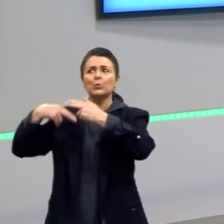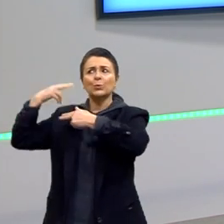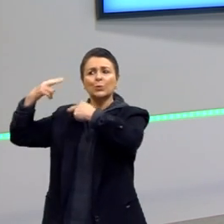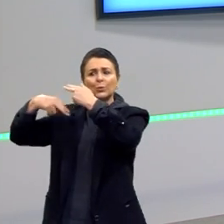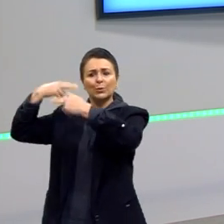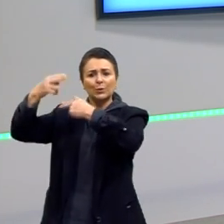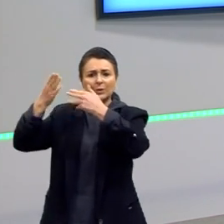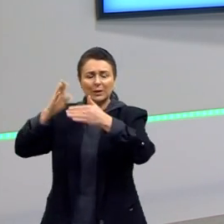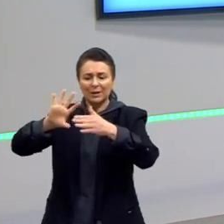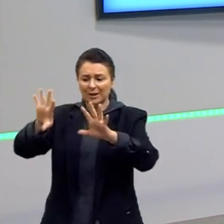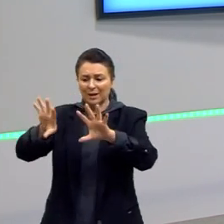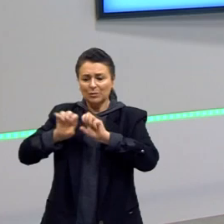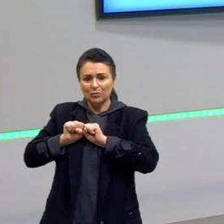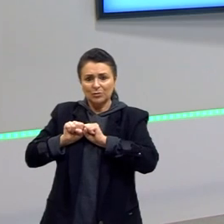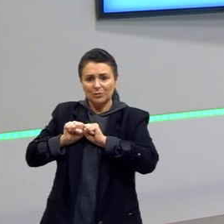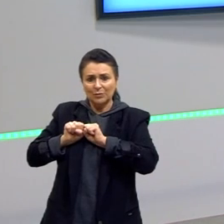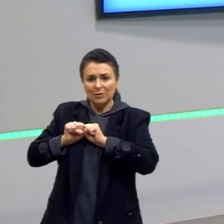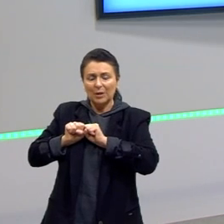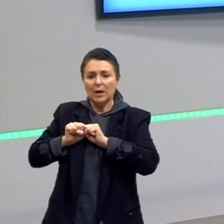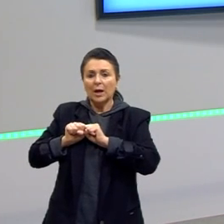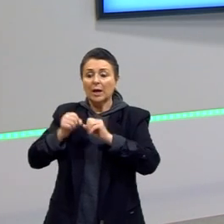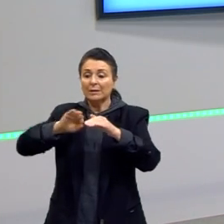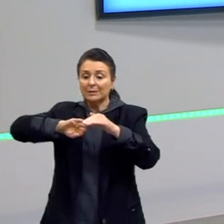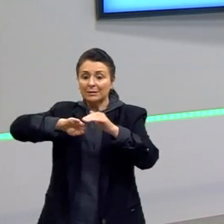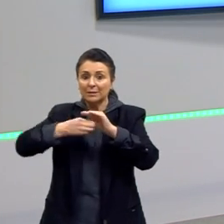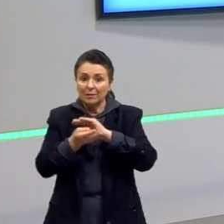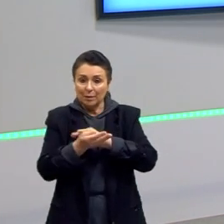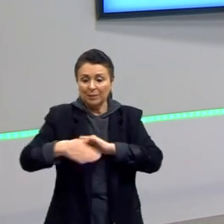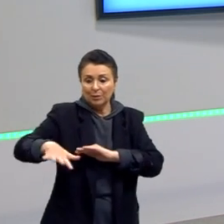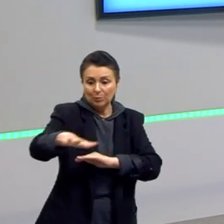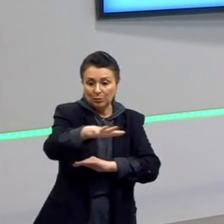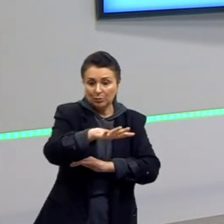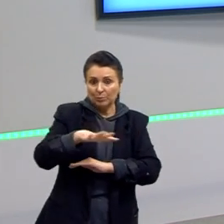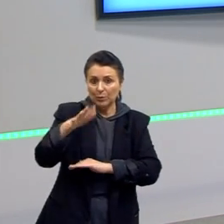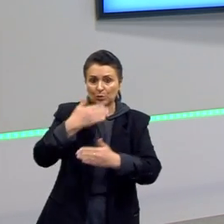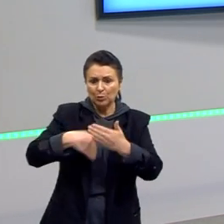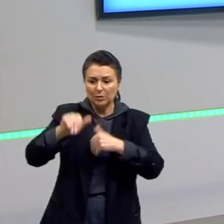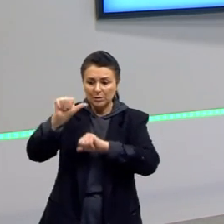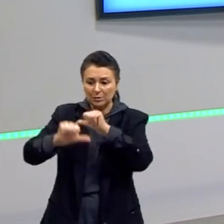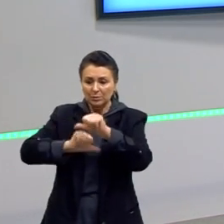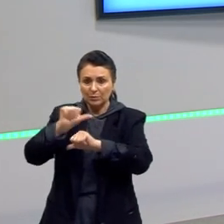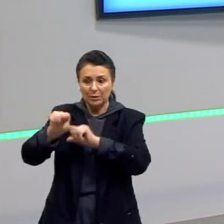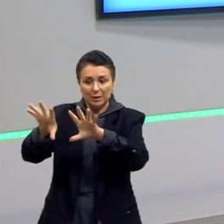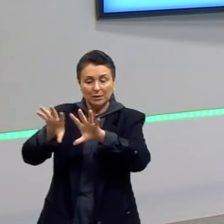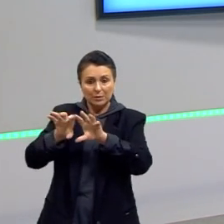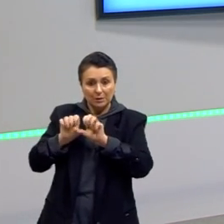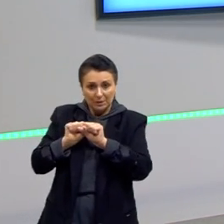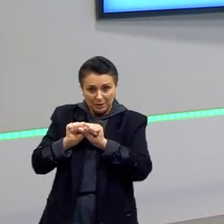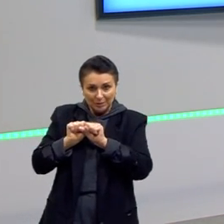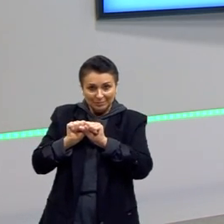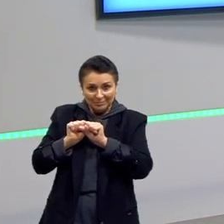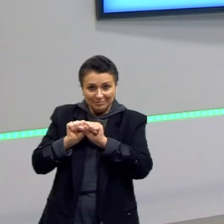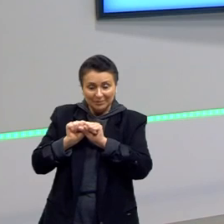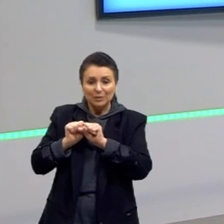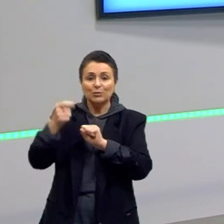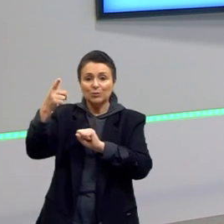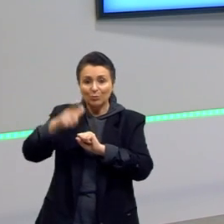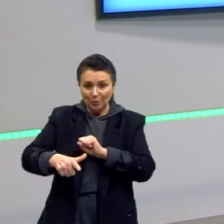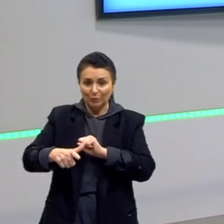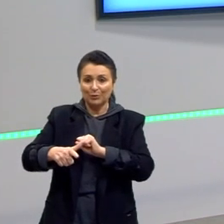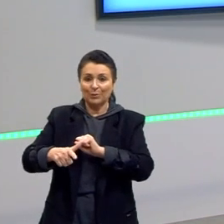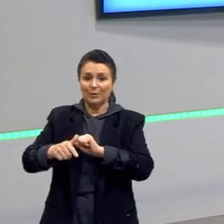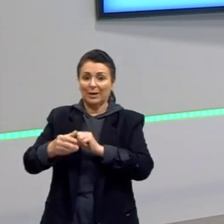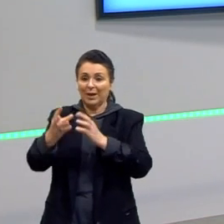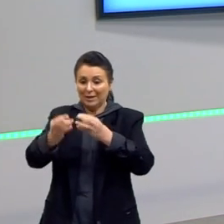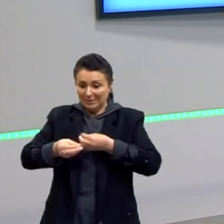ali para se adaptar ao ambiente, todas as mudanças que eles adquiriram, eles vão passar para os seus descendentes.